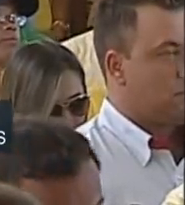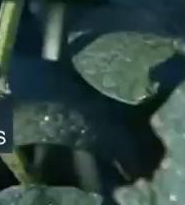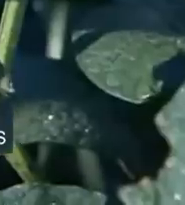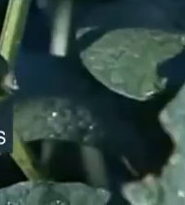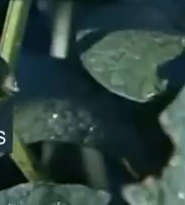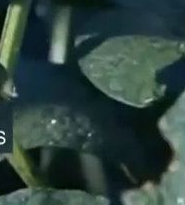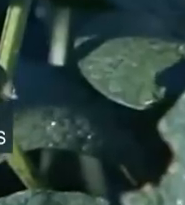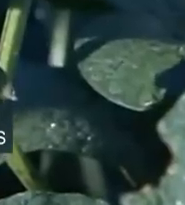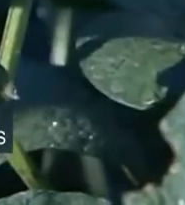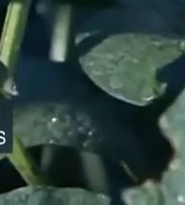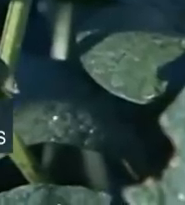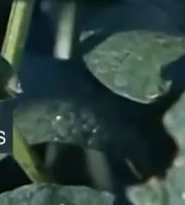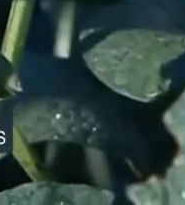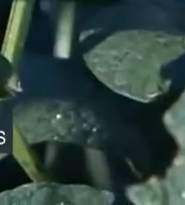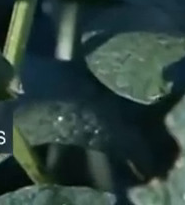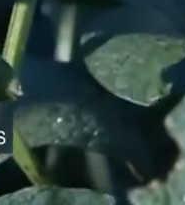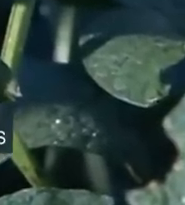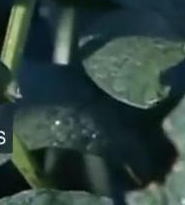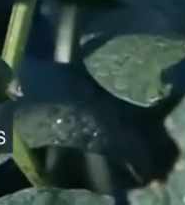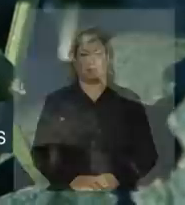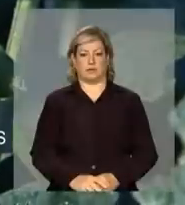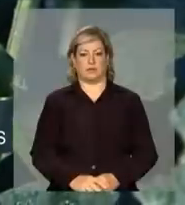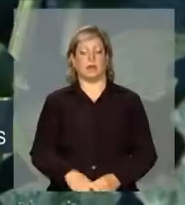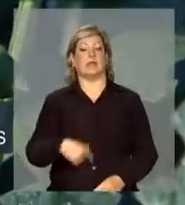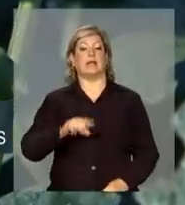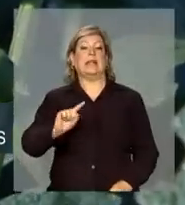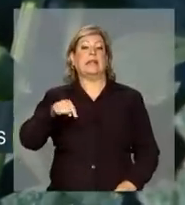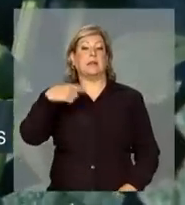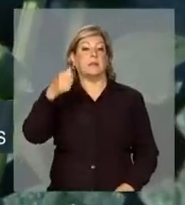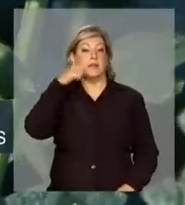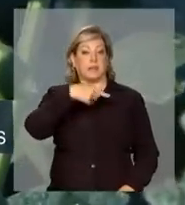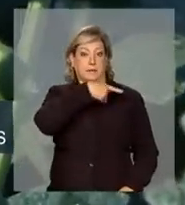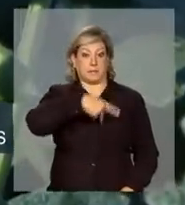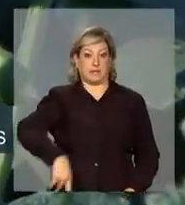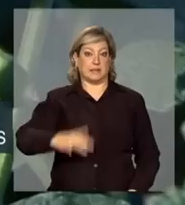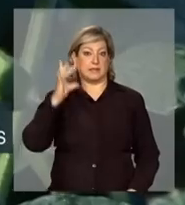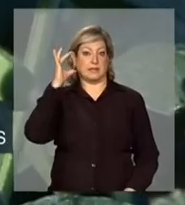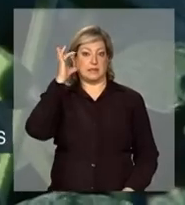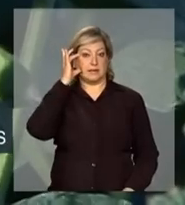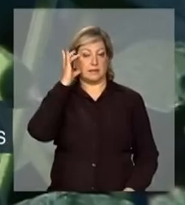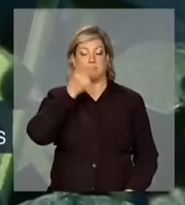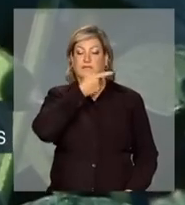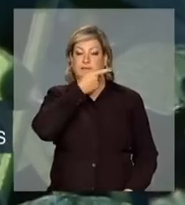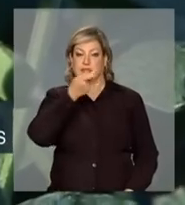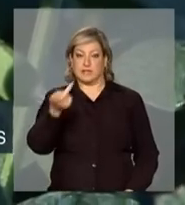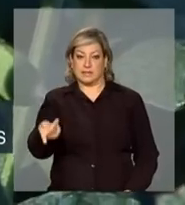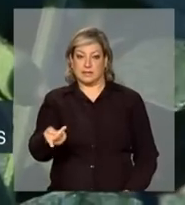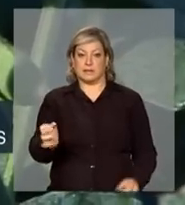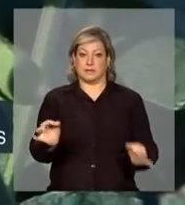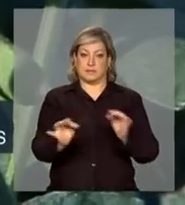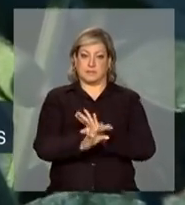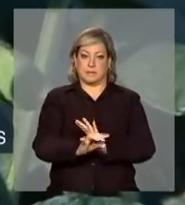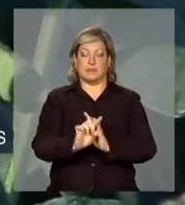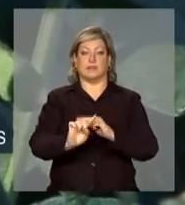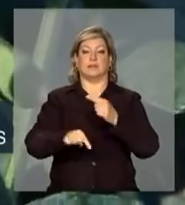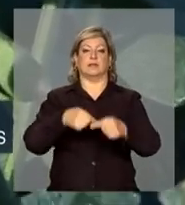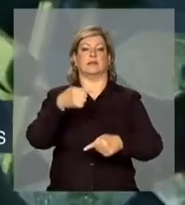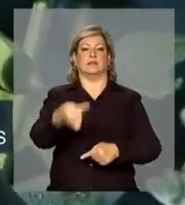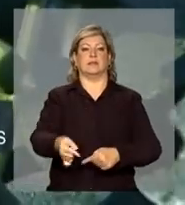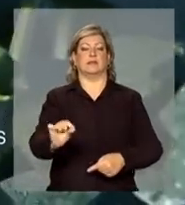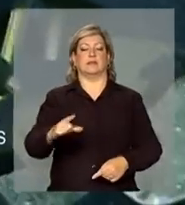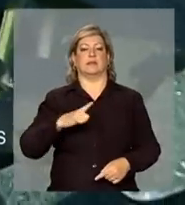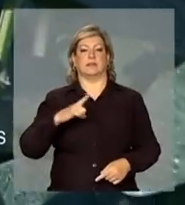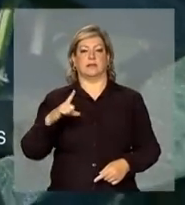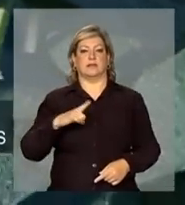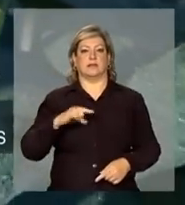E logo depois, depois da visita da presidenta Dilma Rousseff aos estandes